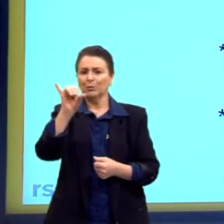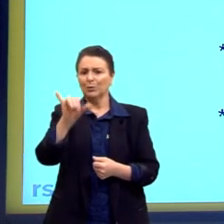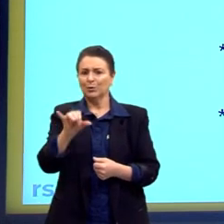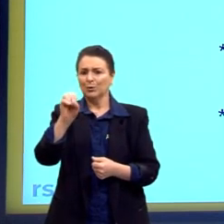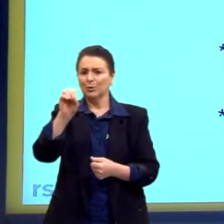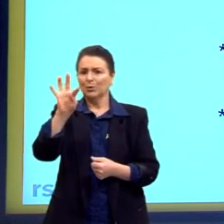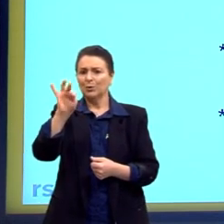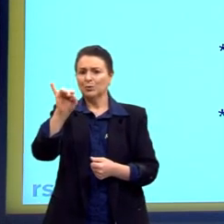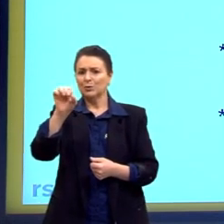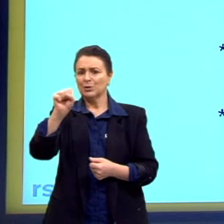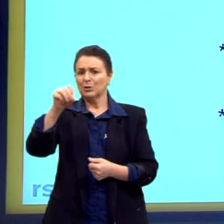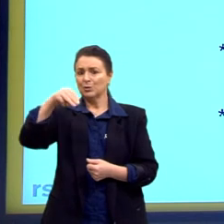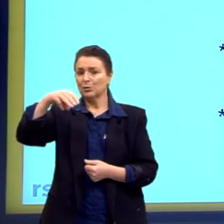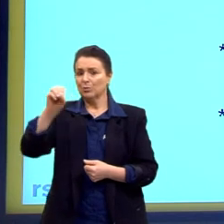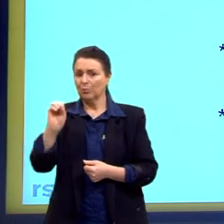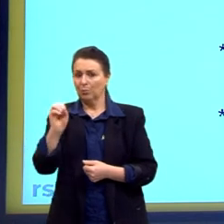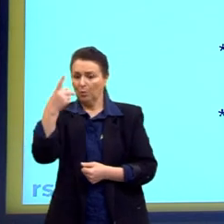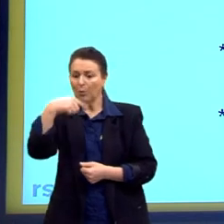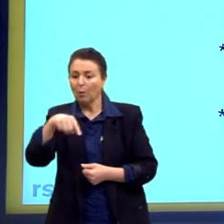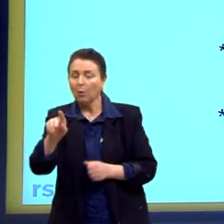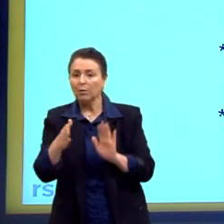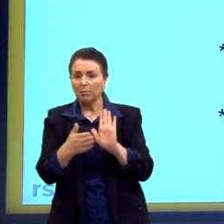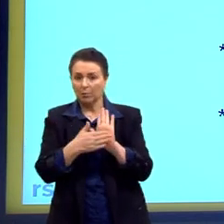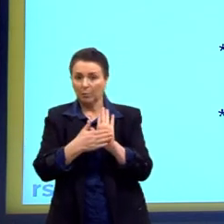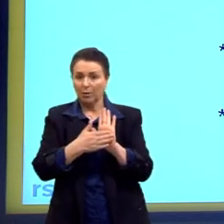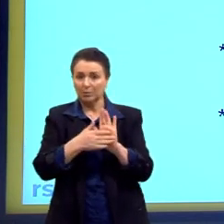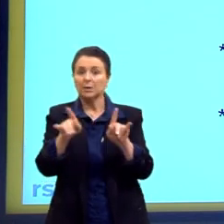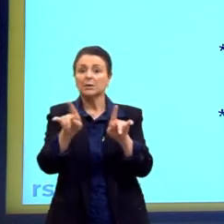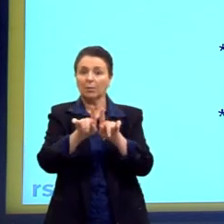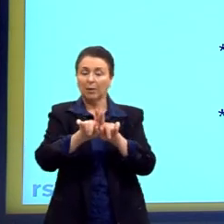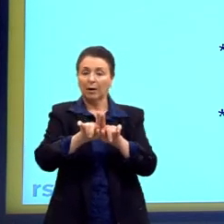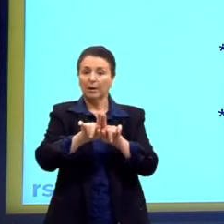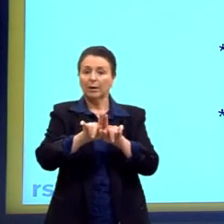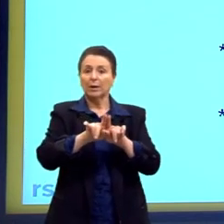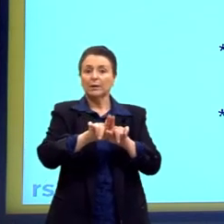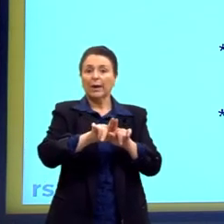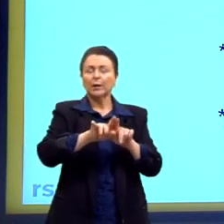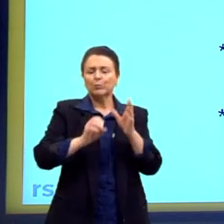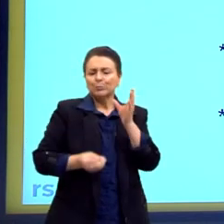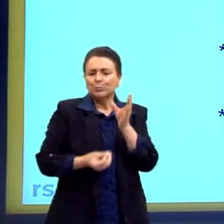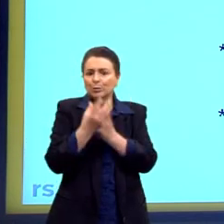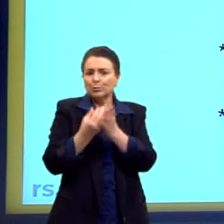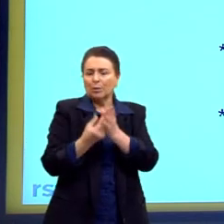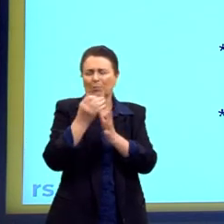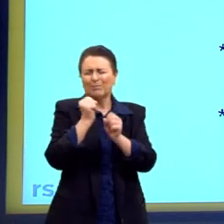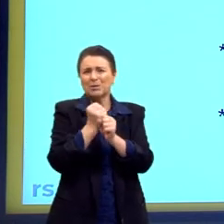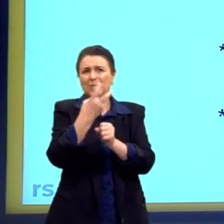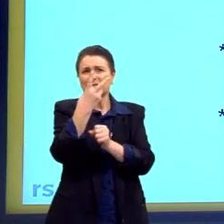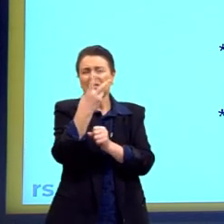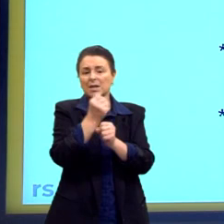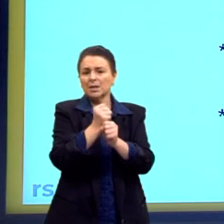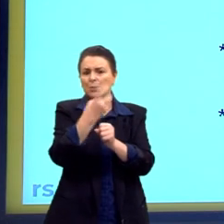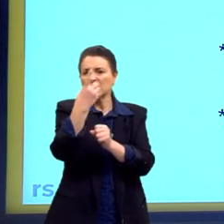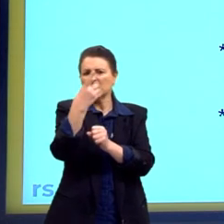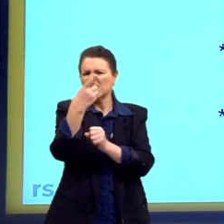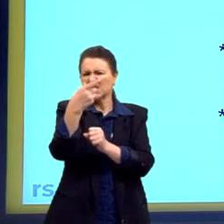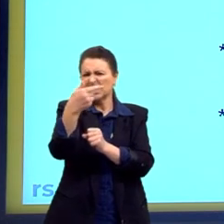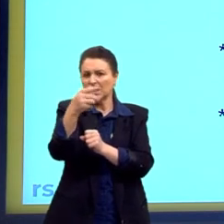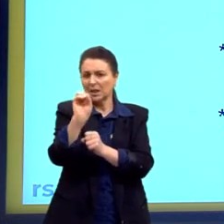é uma outra proposta. nos anos 70, que se